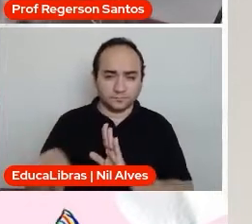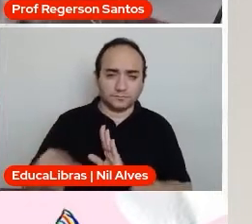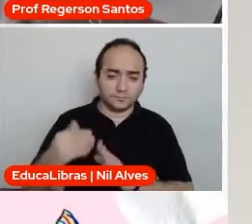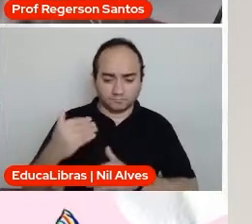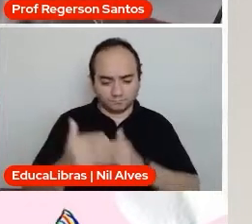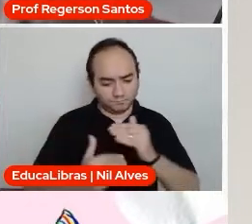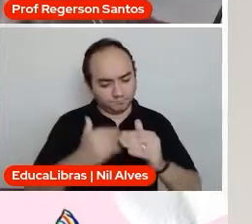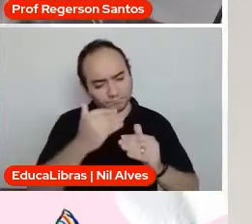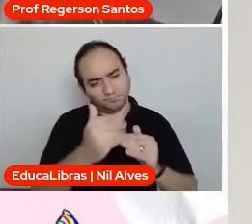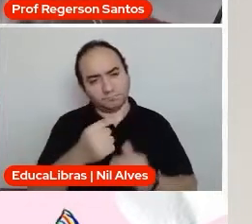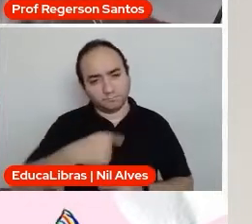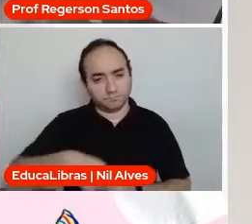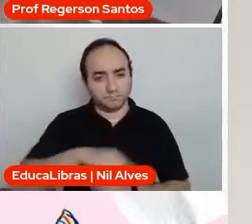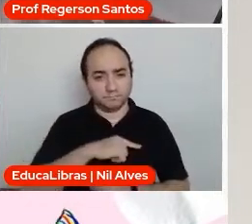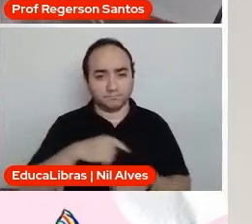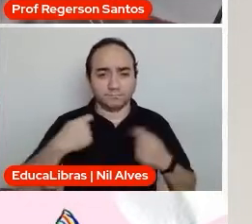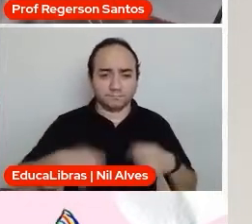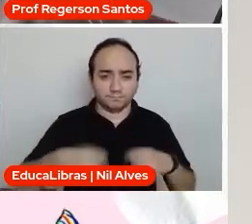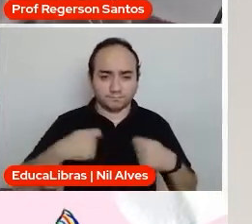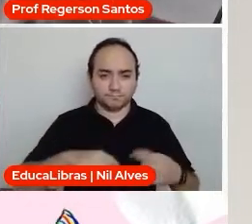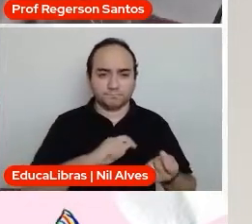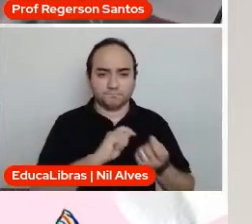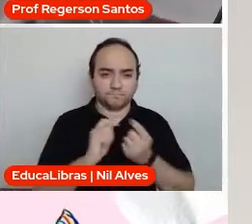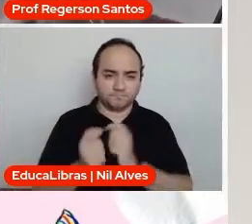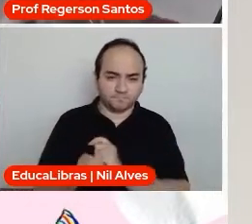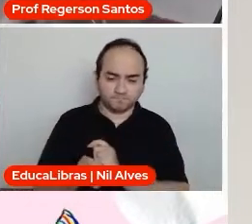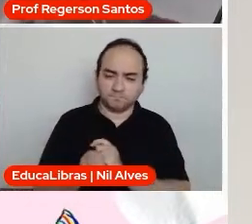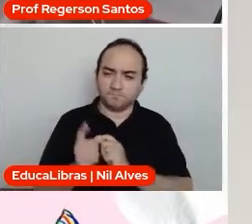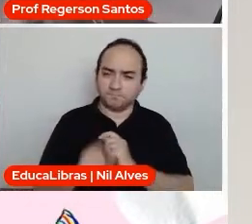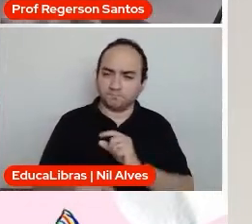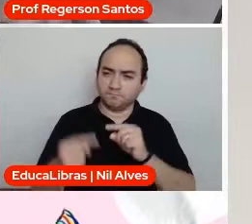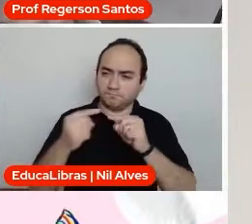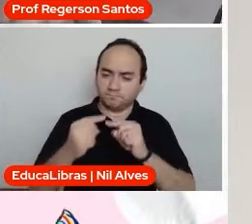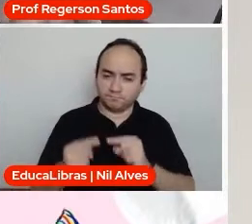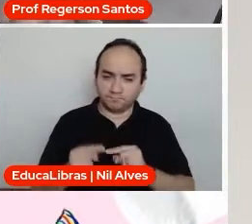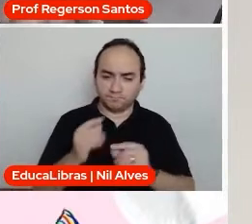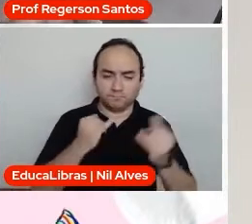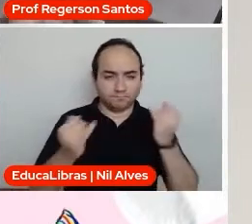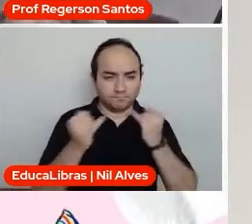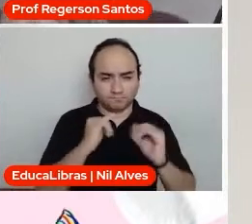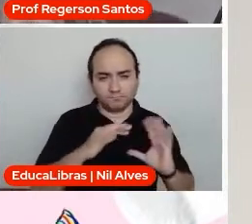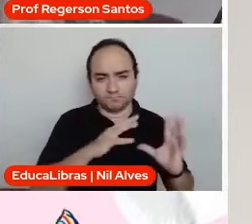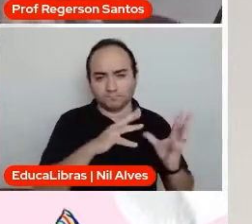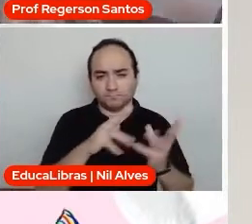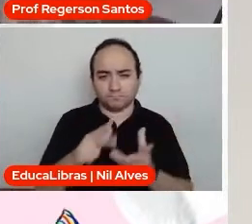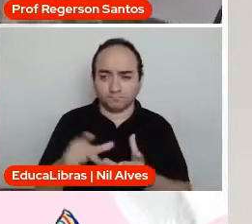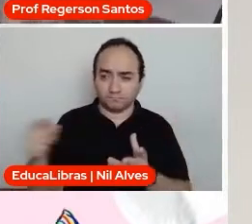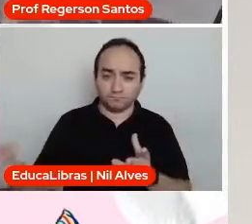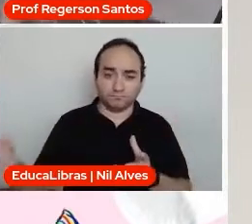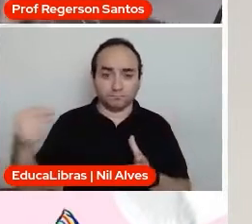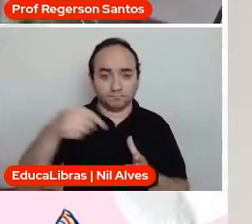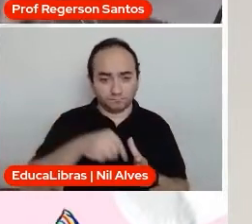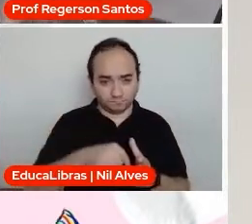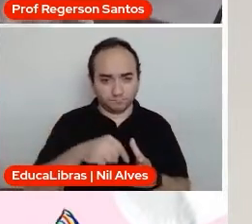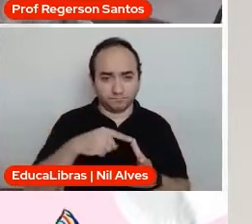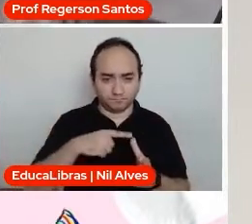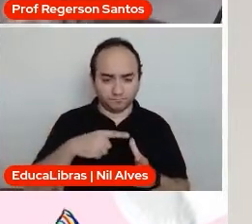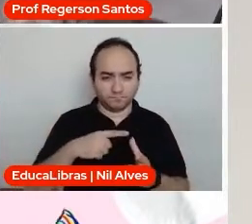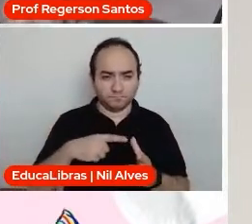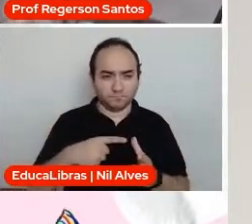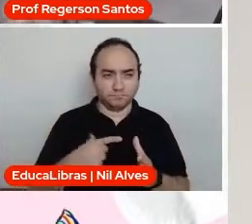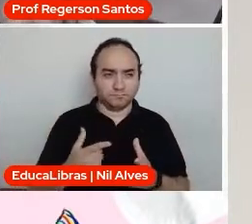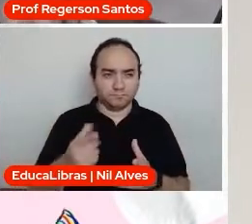precisamos fazer essa transformação desse mundo de informação ao qual eles estão imersos em